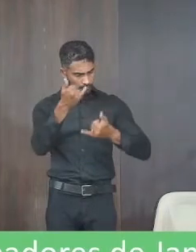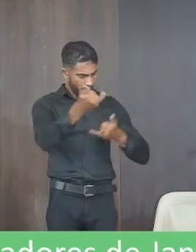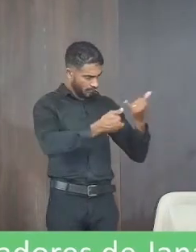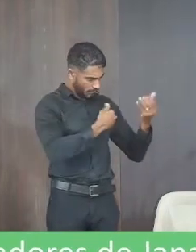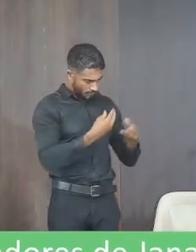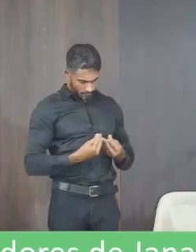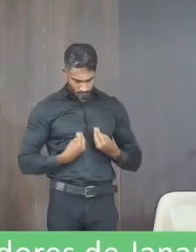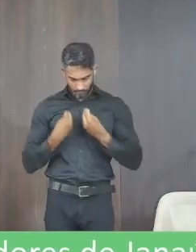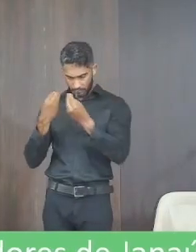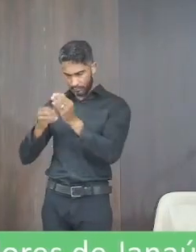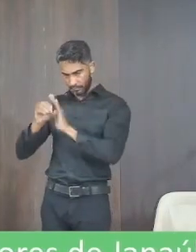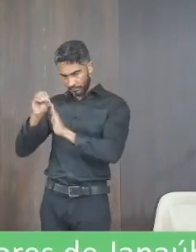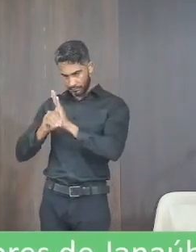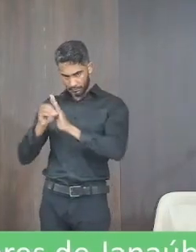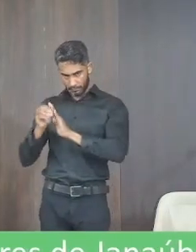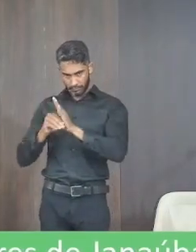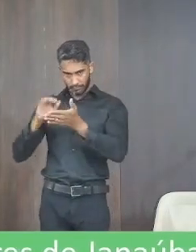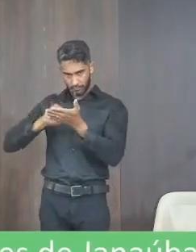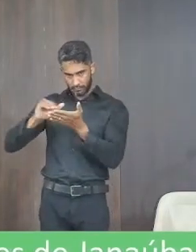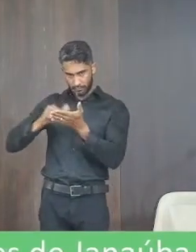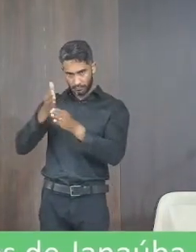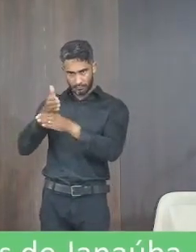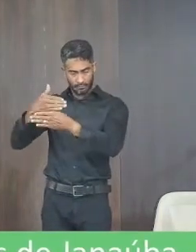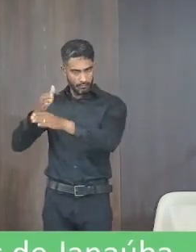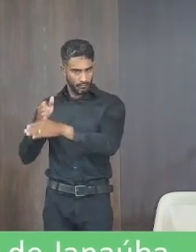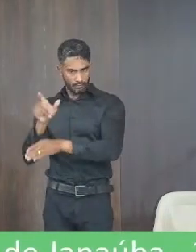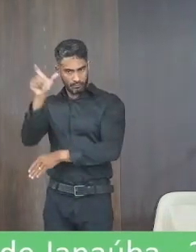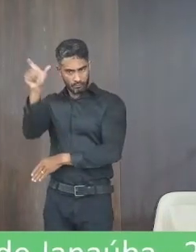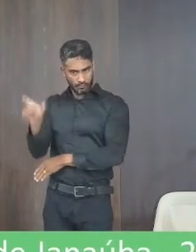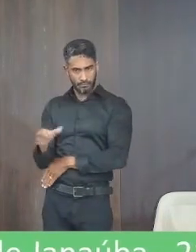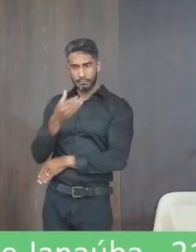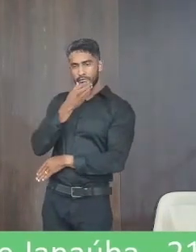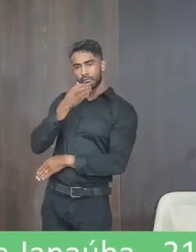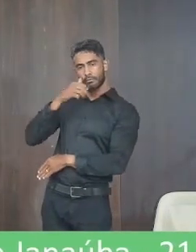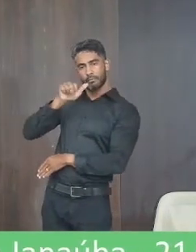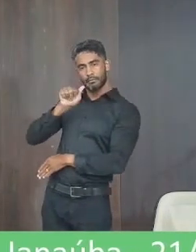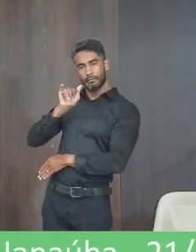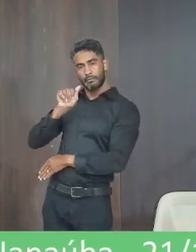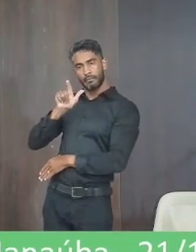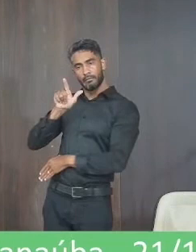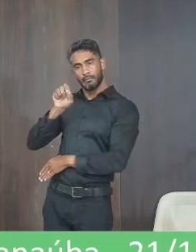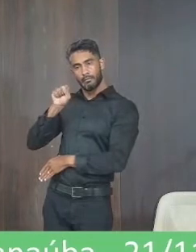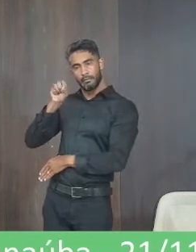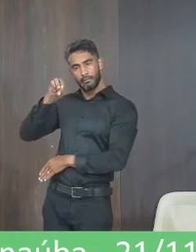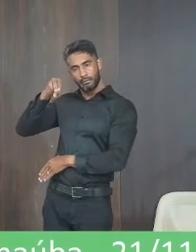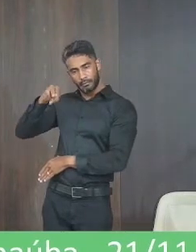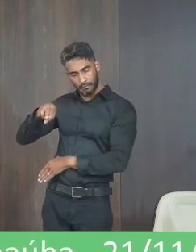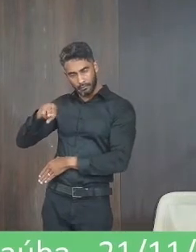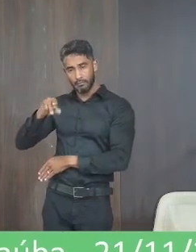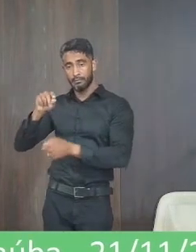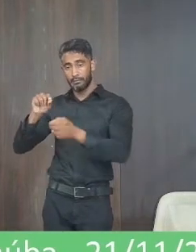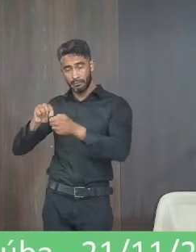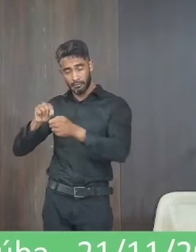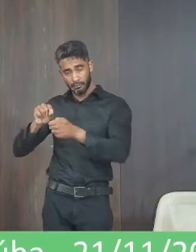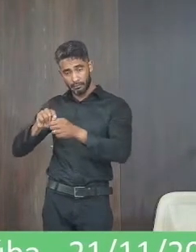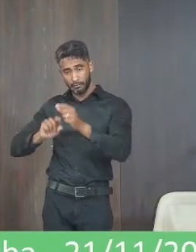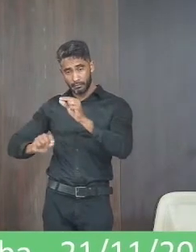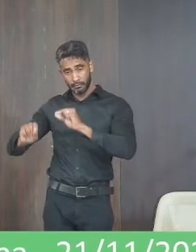o ofício à Secretaria Municipal de Óbios e Serviços Urbanos na pessoa do secretário Ailson Aparecido Rocha para que dentro do prazo legal realize